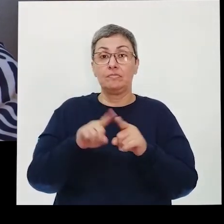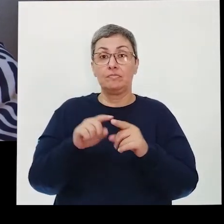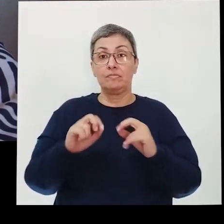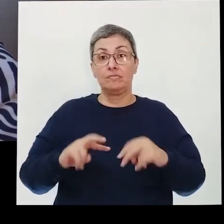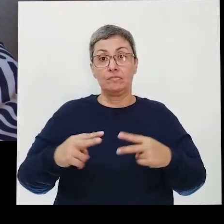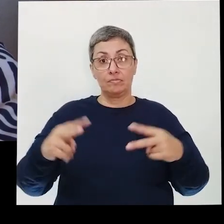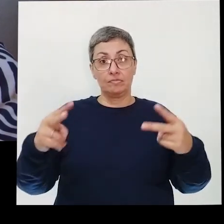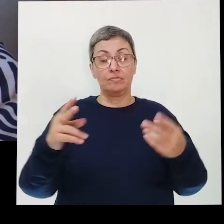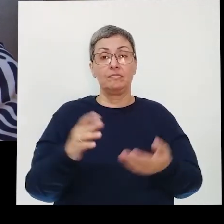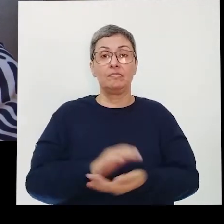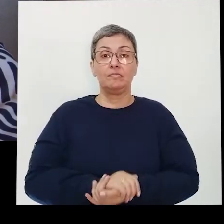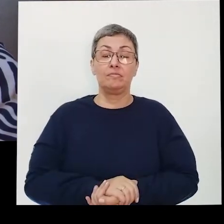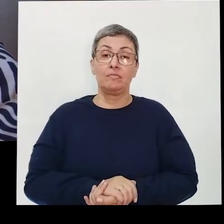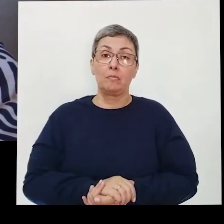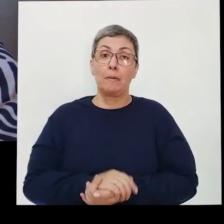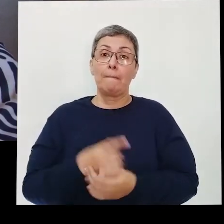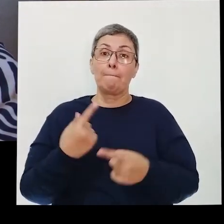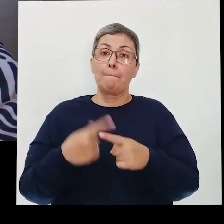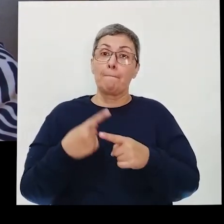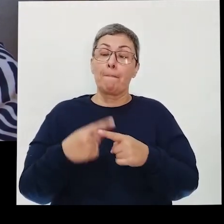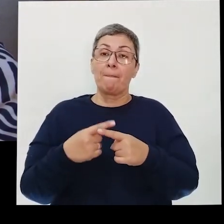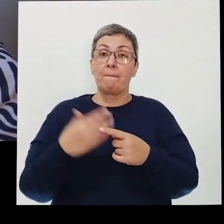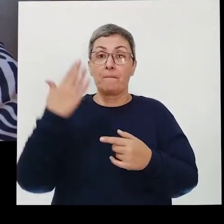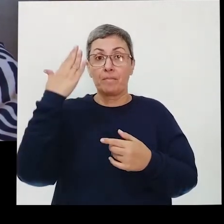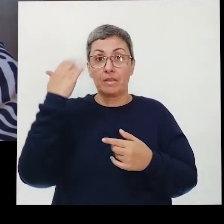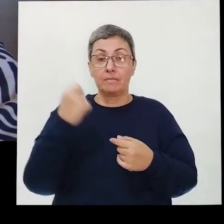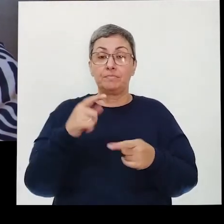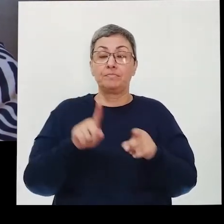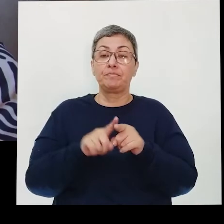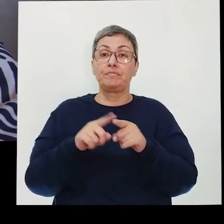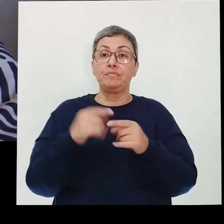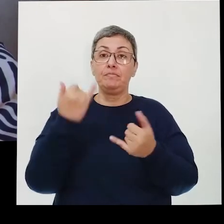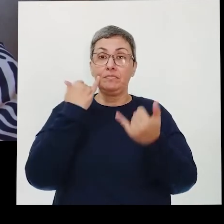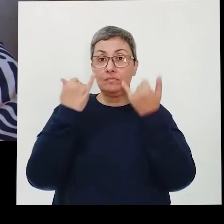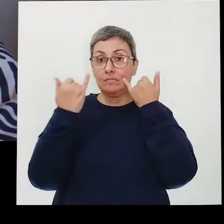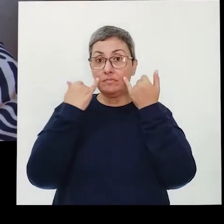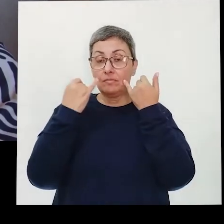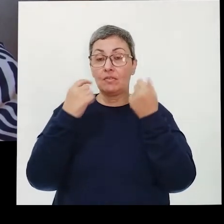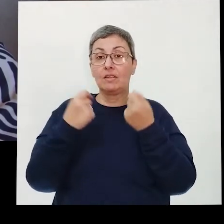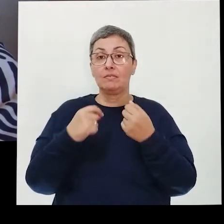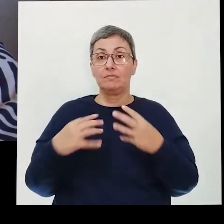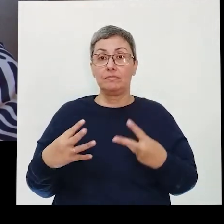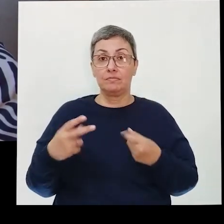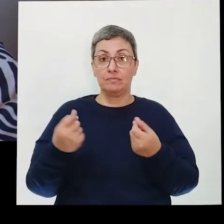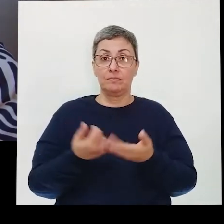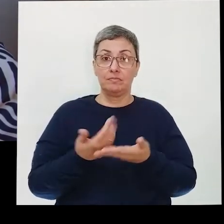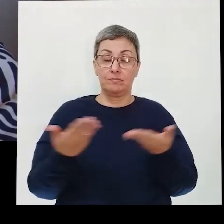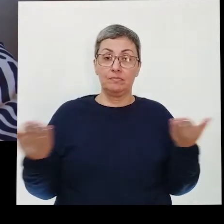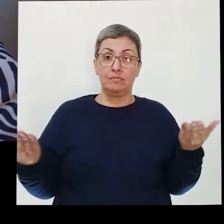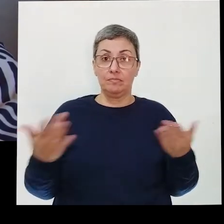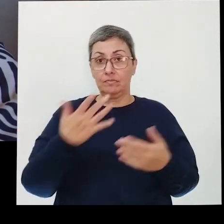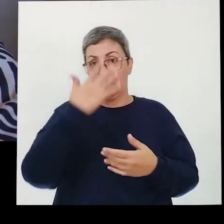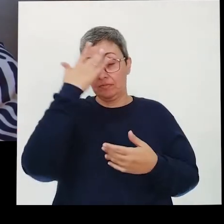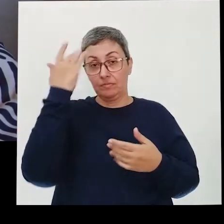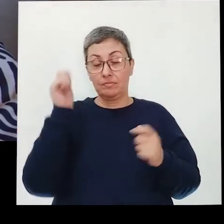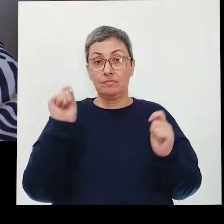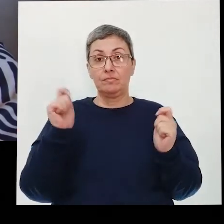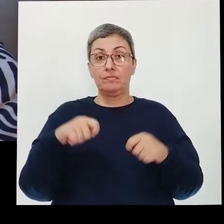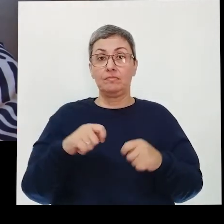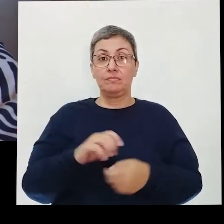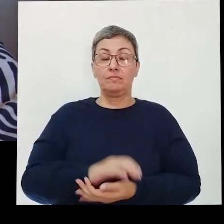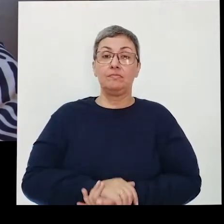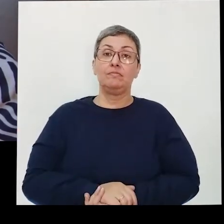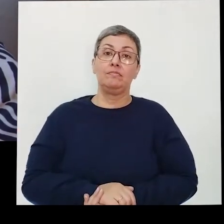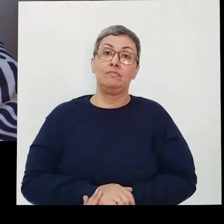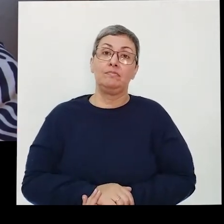e compartilha, gente, porque a gente sabe que esse tipo de informação tem que chegar ao máximo de pessoas possível,